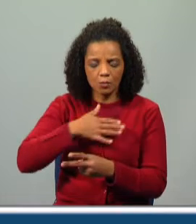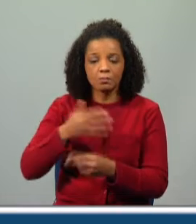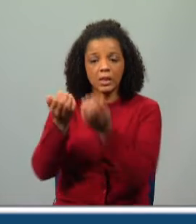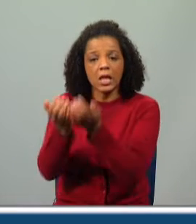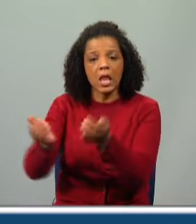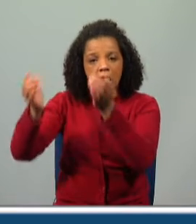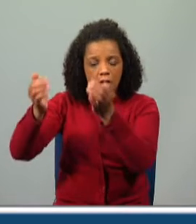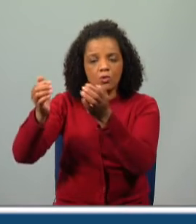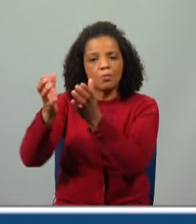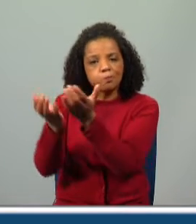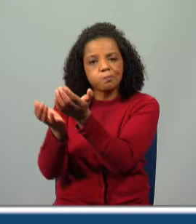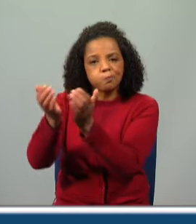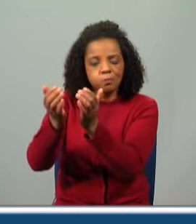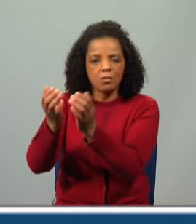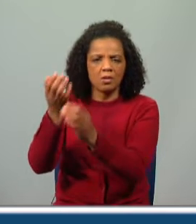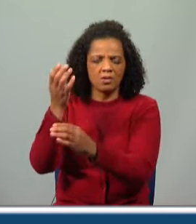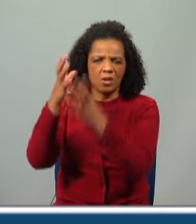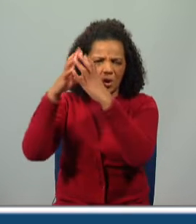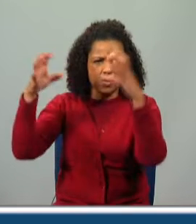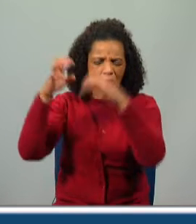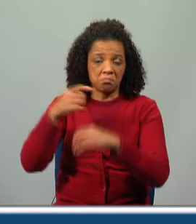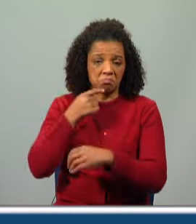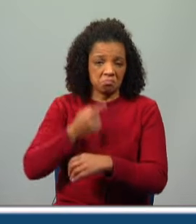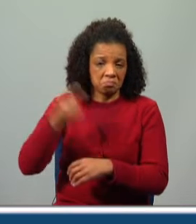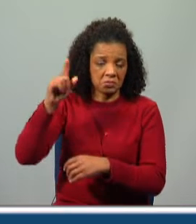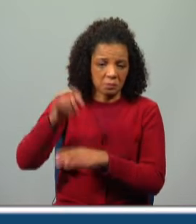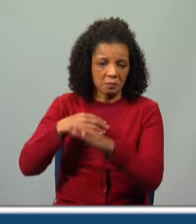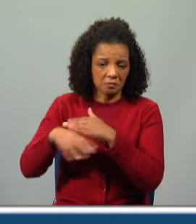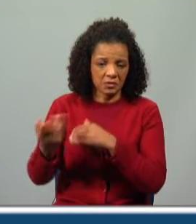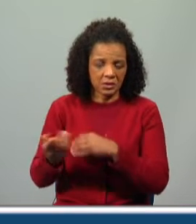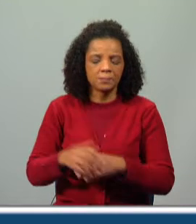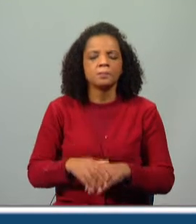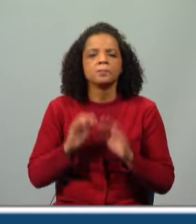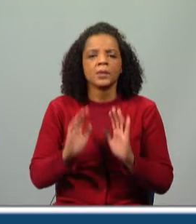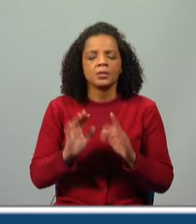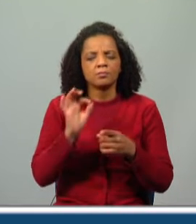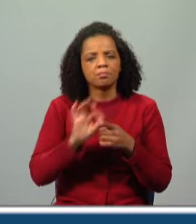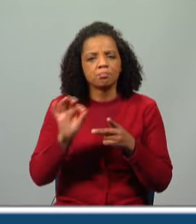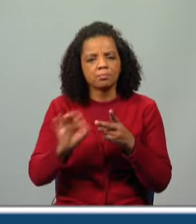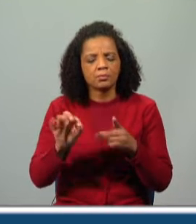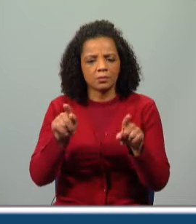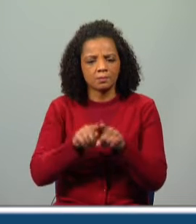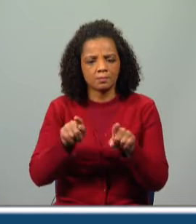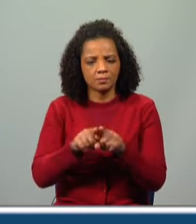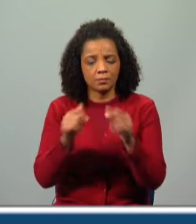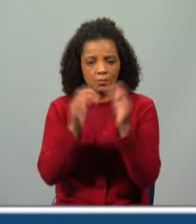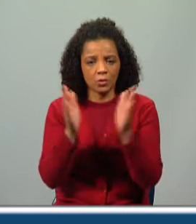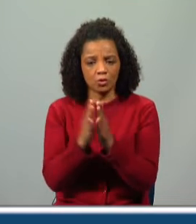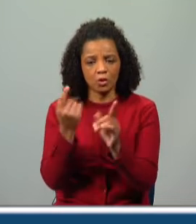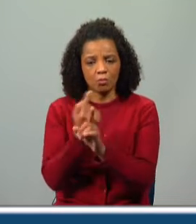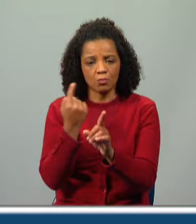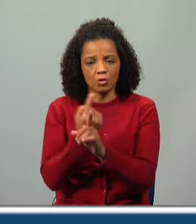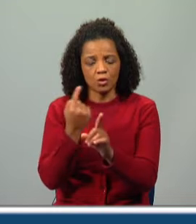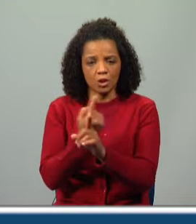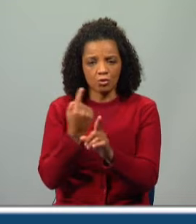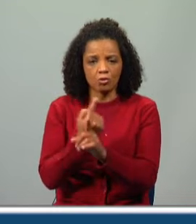fez o seu ninho numa nuvem. Sítio estranho também para isso fazer o ninho. Então, e qual é a característica comum a todos os objetos que ela